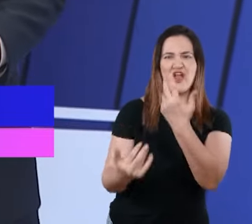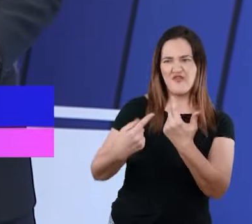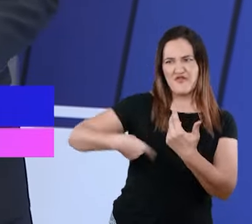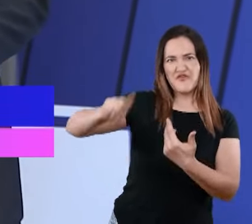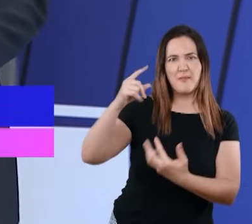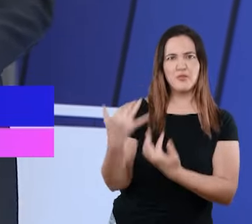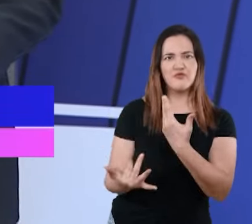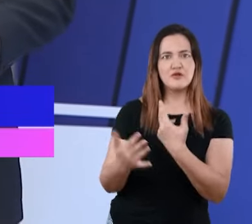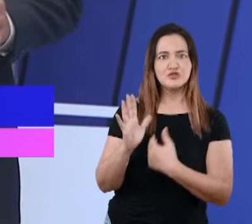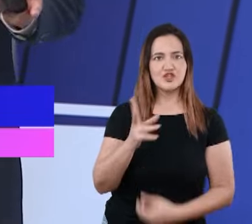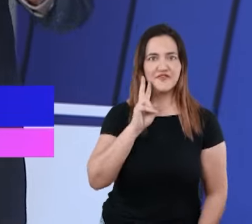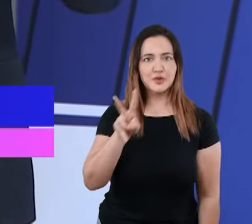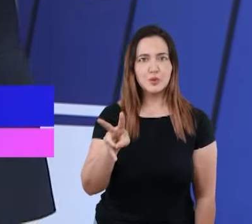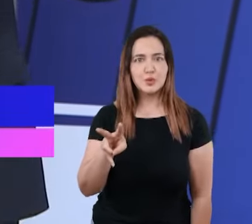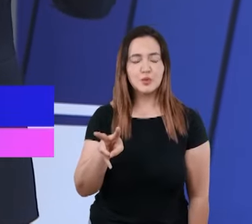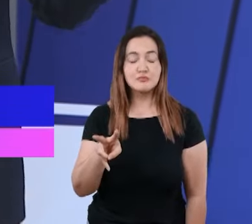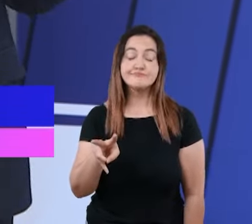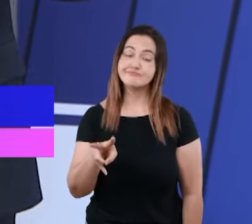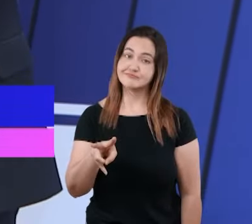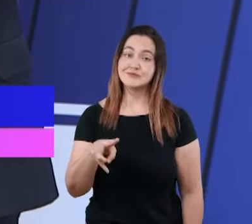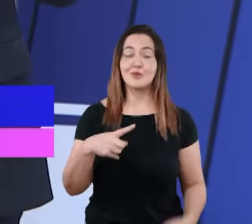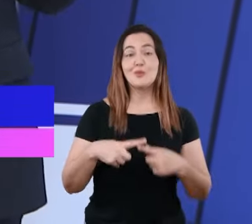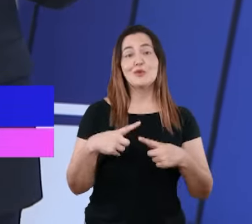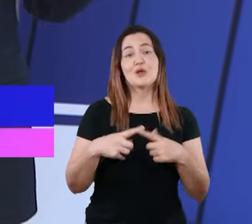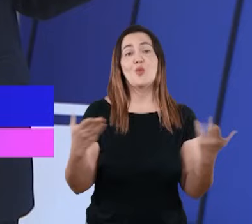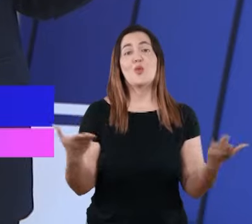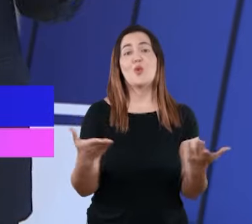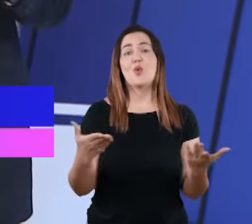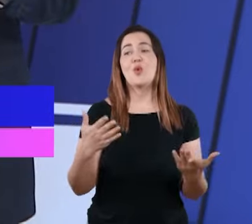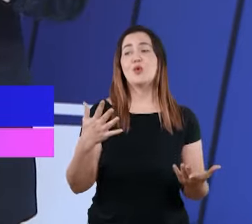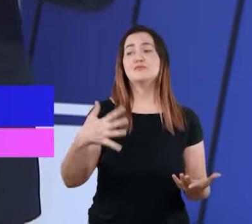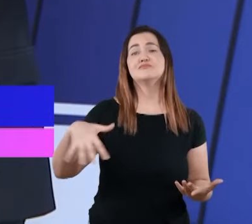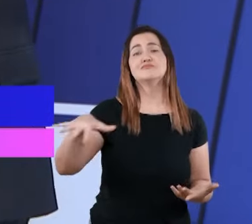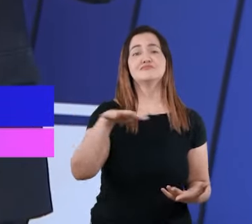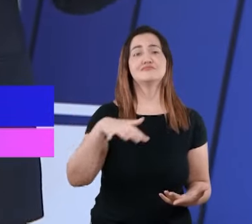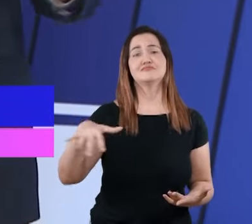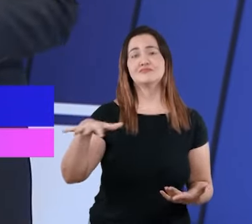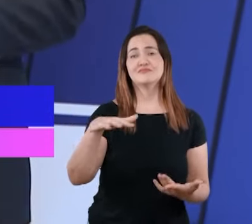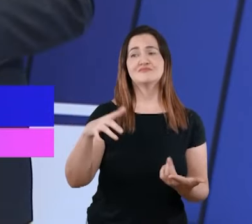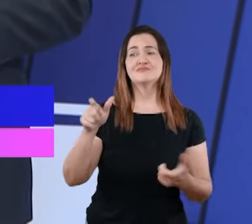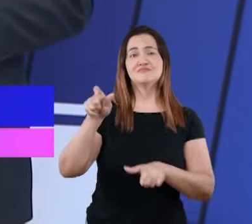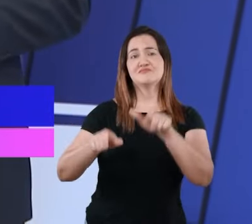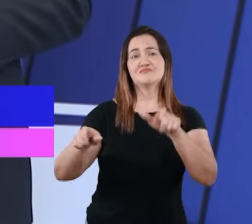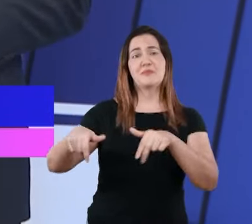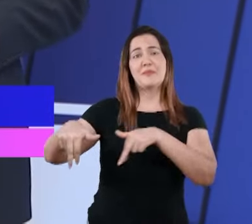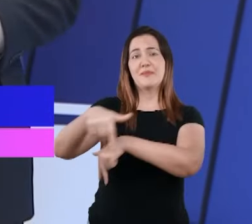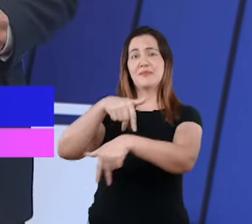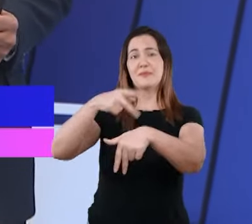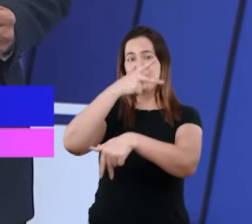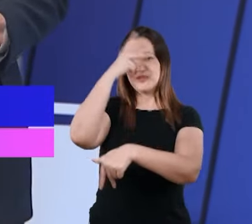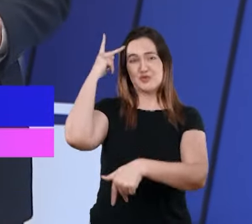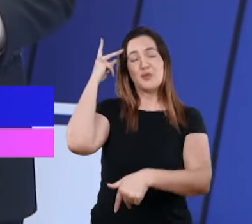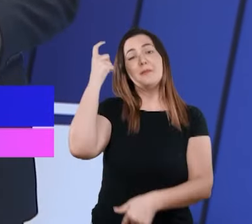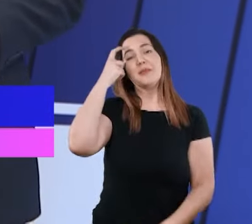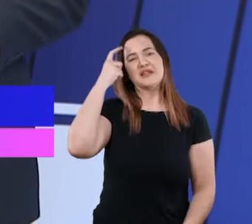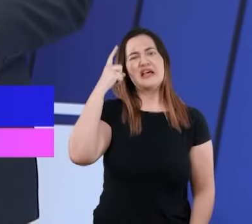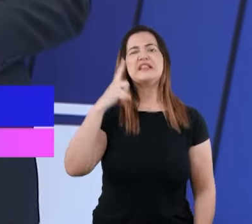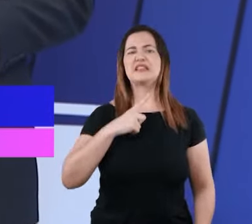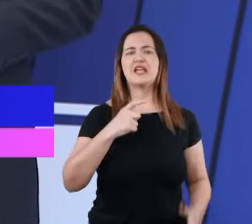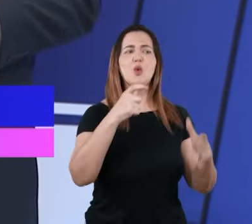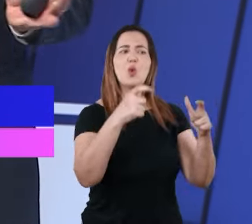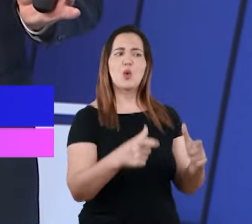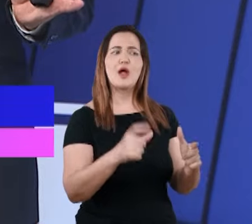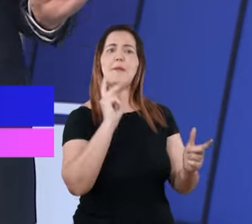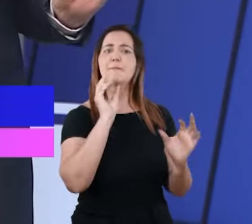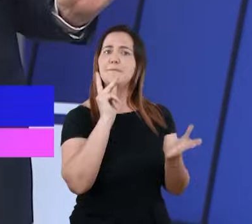existe uma imaginação popular, uma crença de que existe um lugar chamado